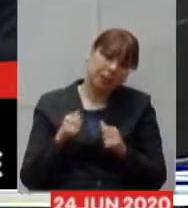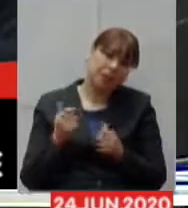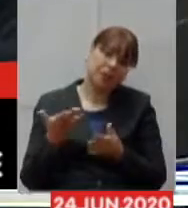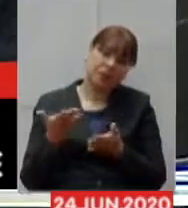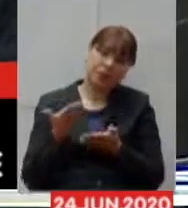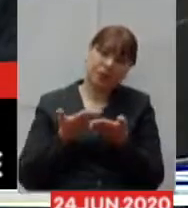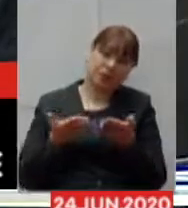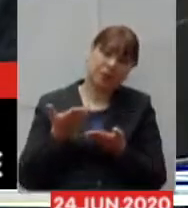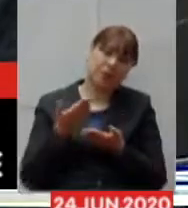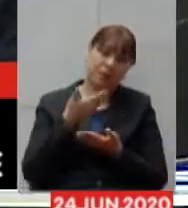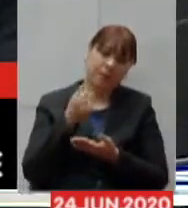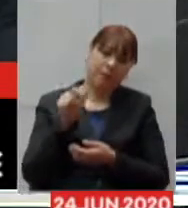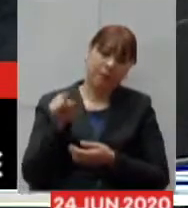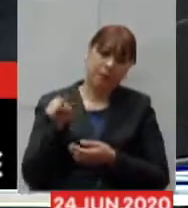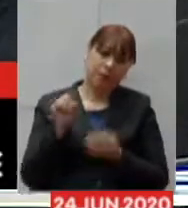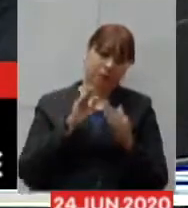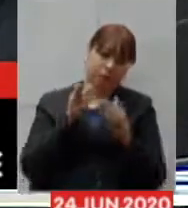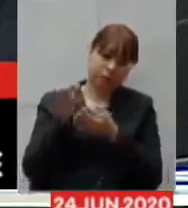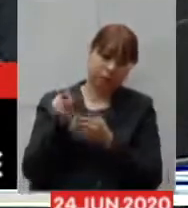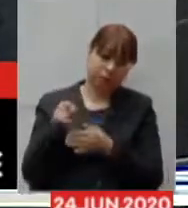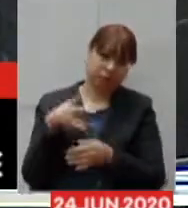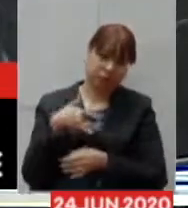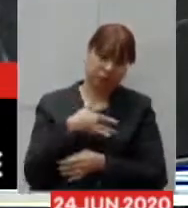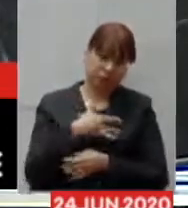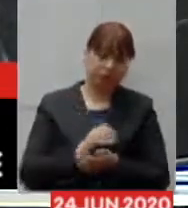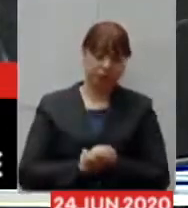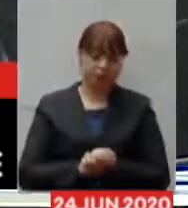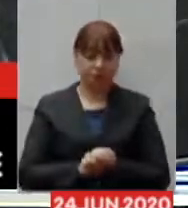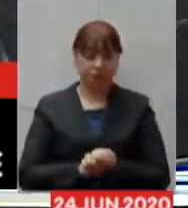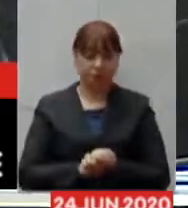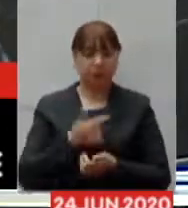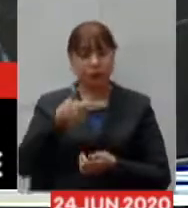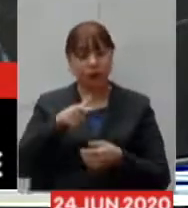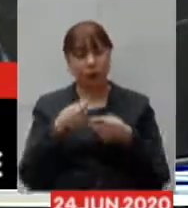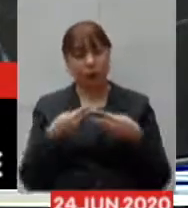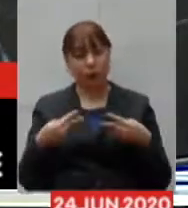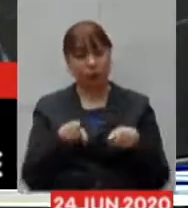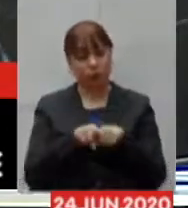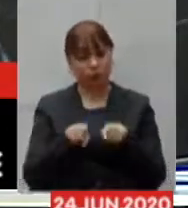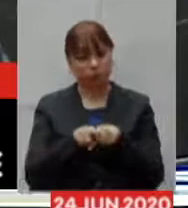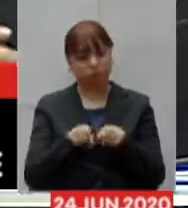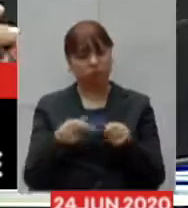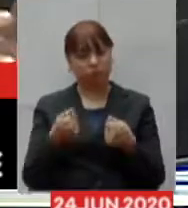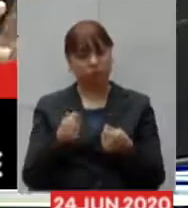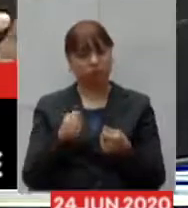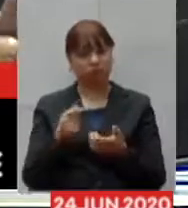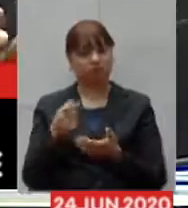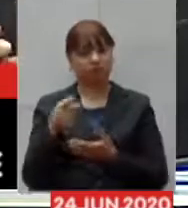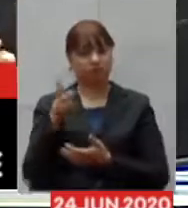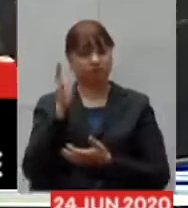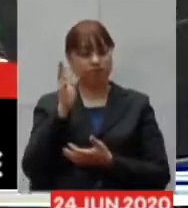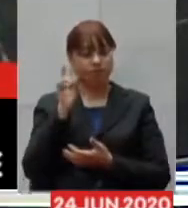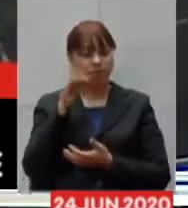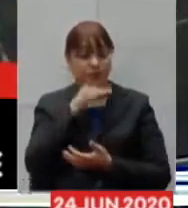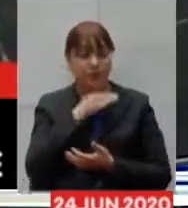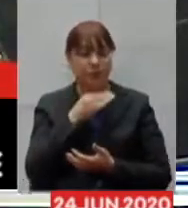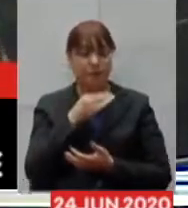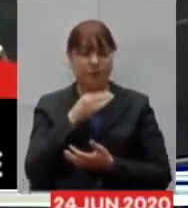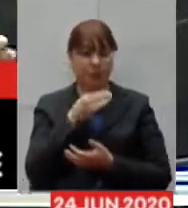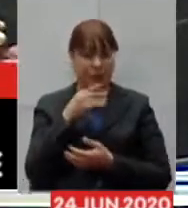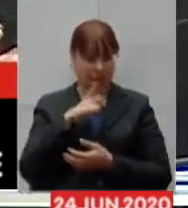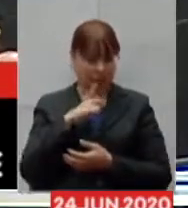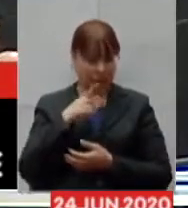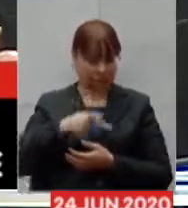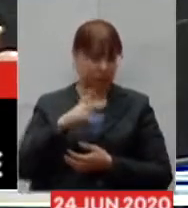Eu quero chamar a atenção para um outro fato. Nós temos em Minas Gerais algumas empresas